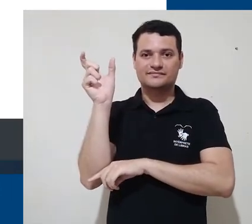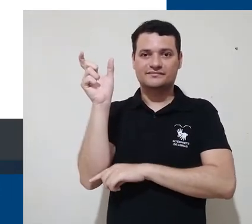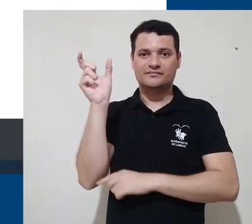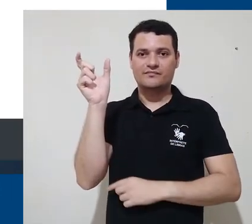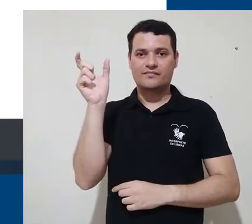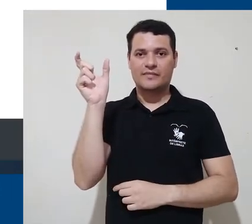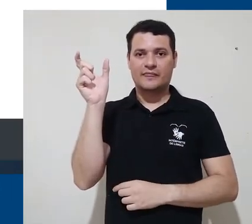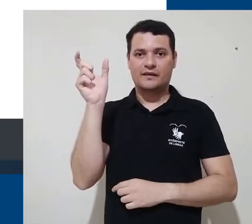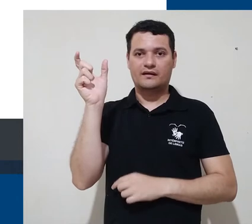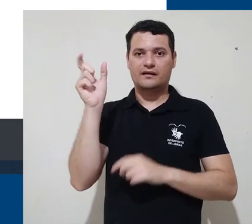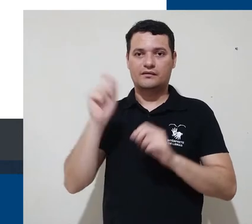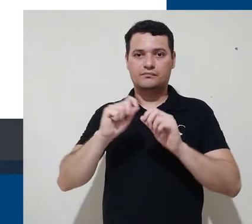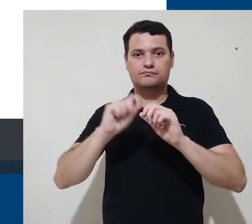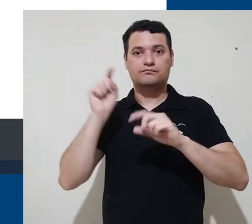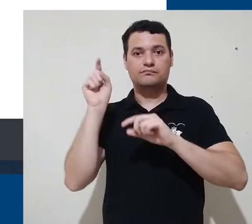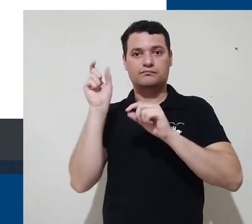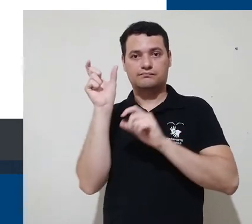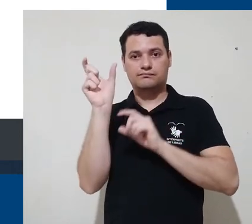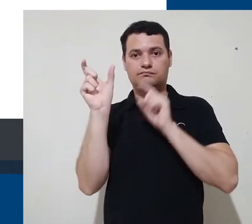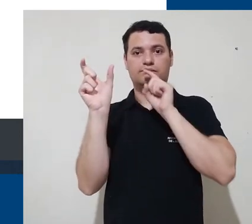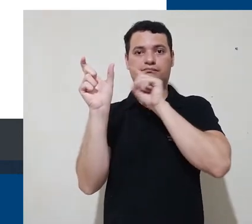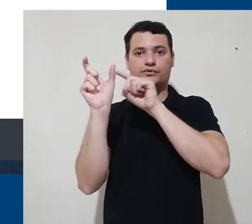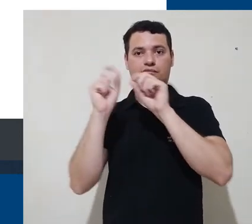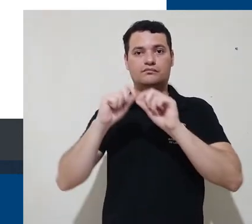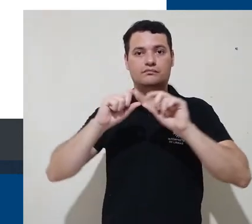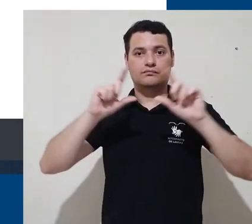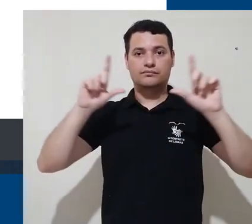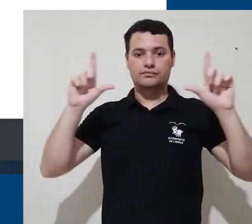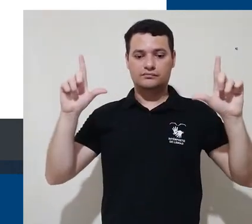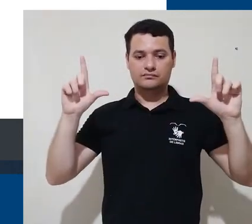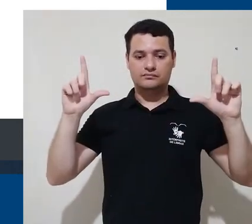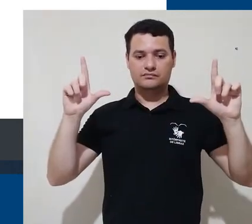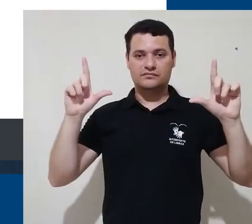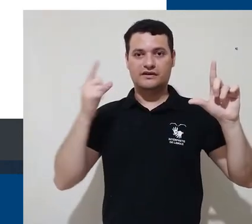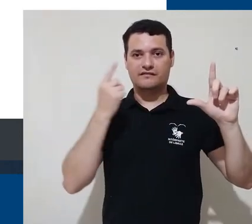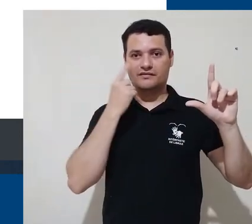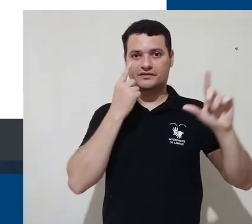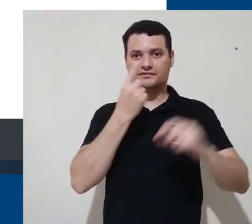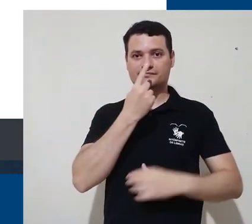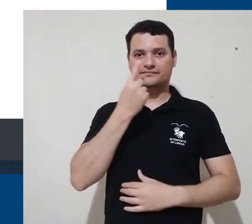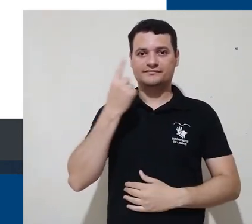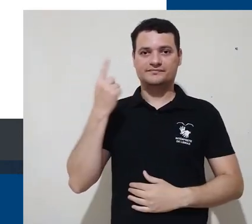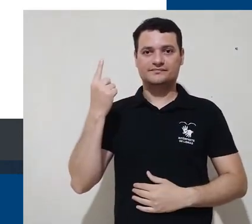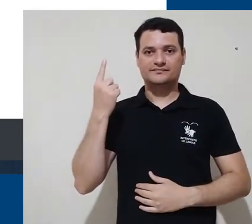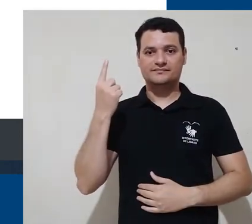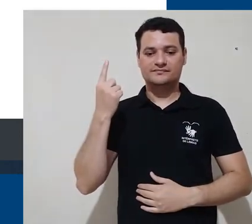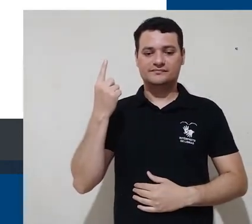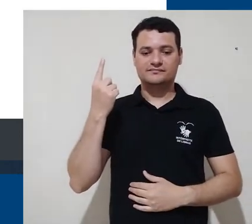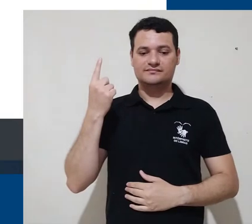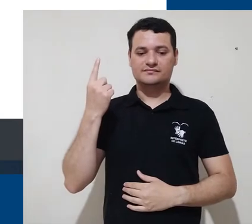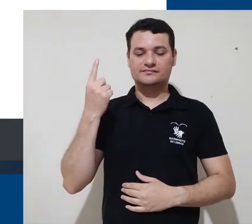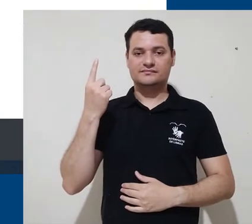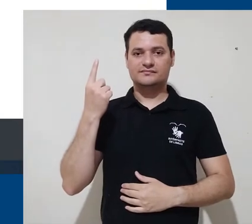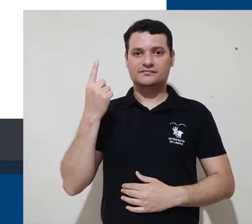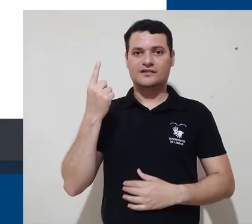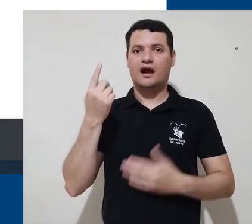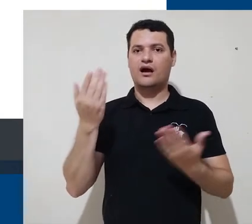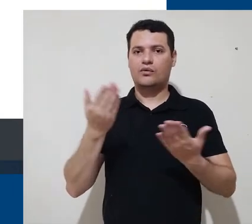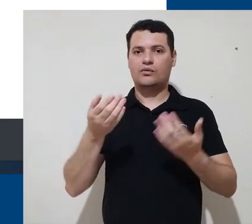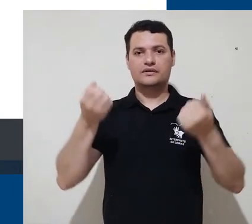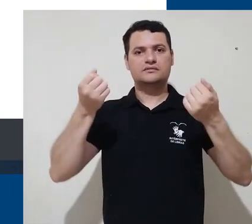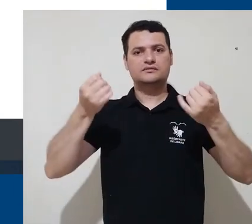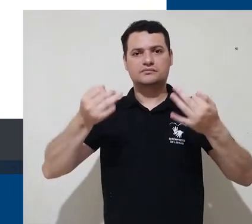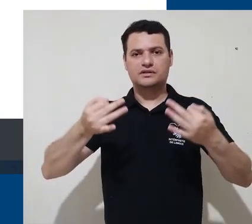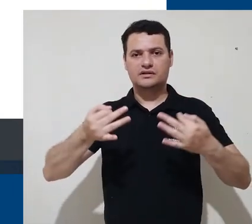Aí nós acessamos a tela de login do curso de especialização, no qual a gente vai